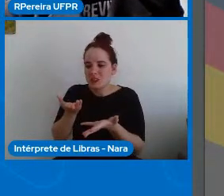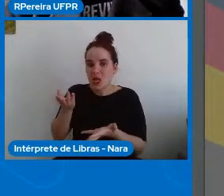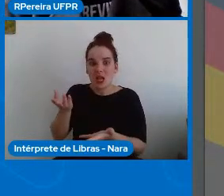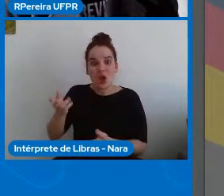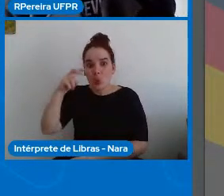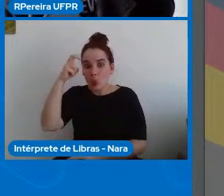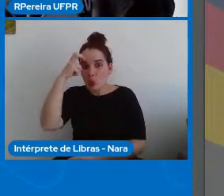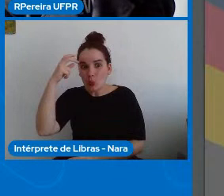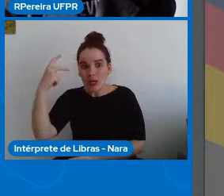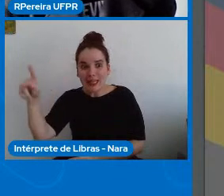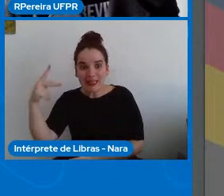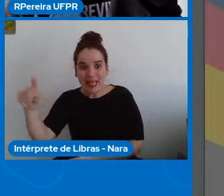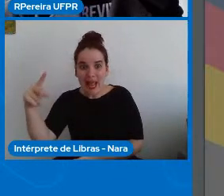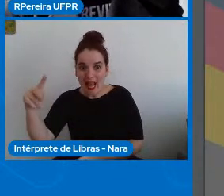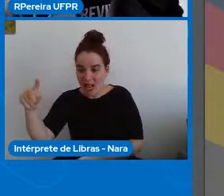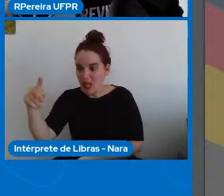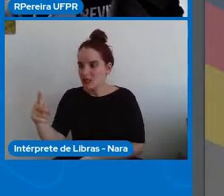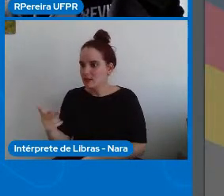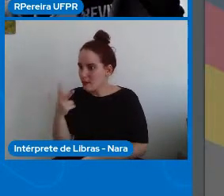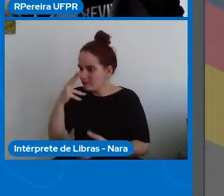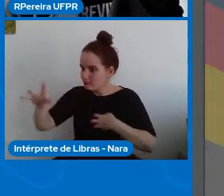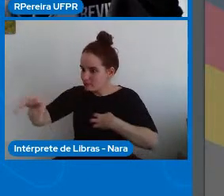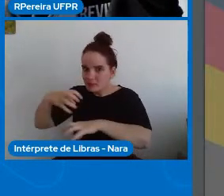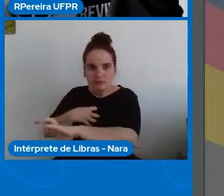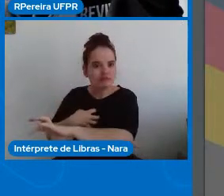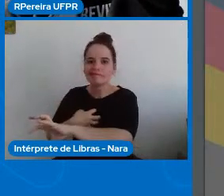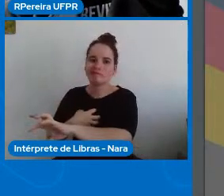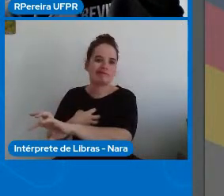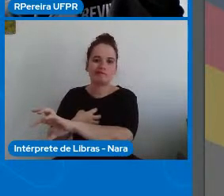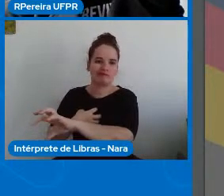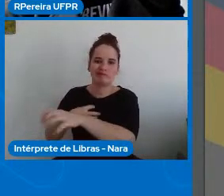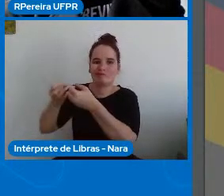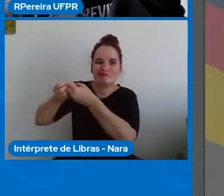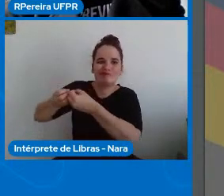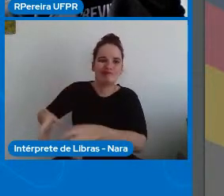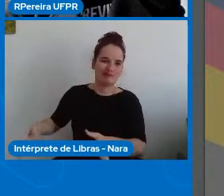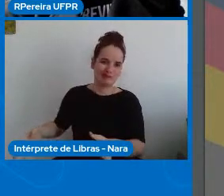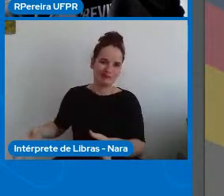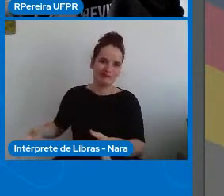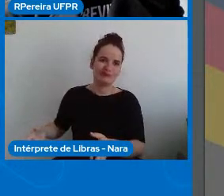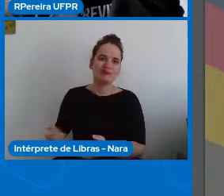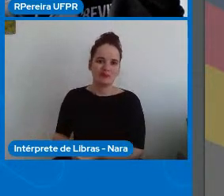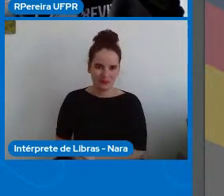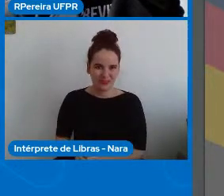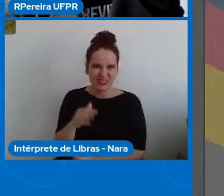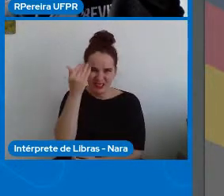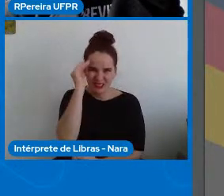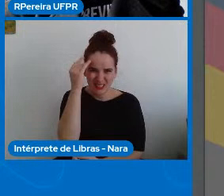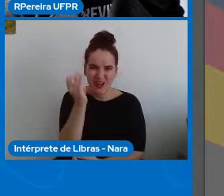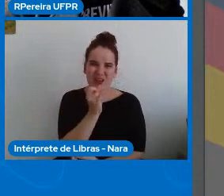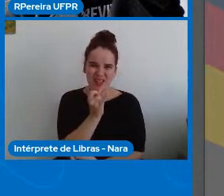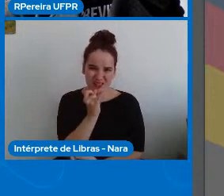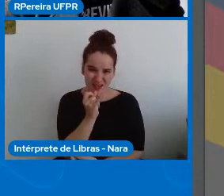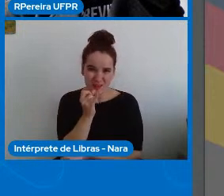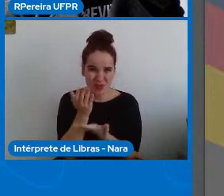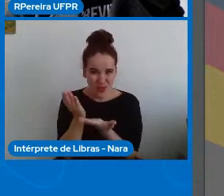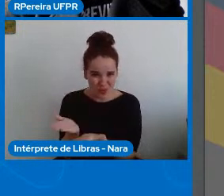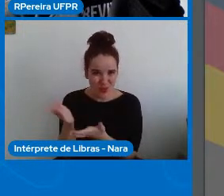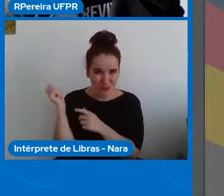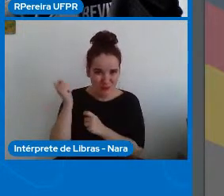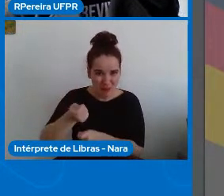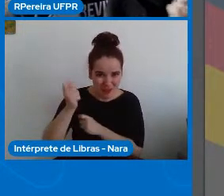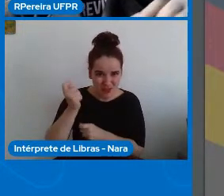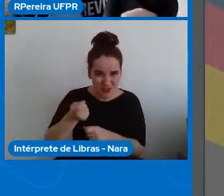tribo fosse acompanhando. Então, esse exemplo, ele é muito interessante porque ele nos mostra